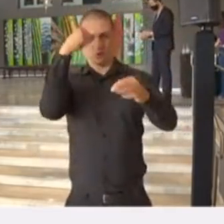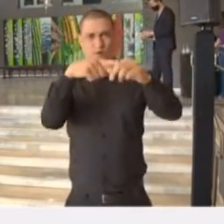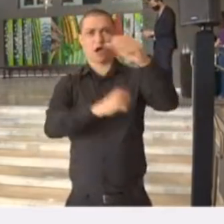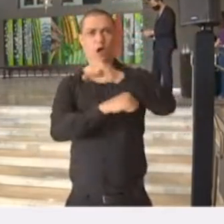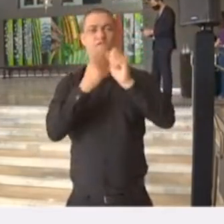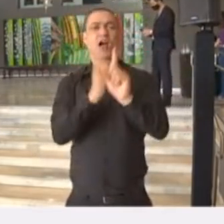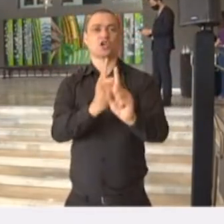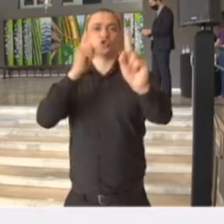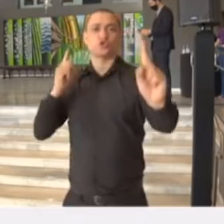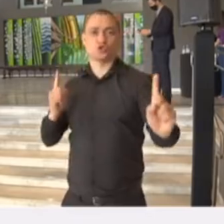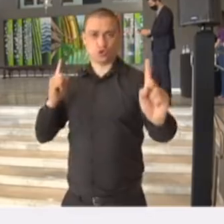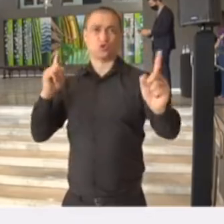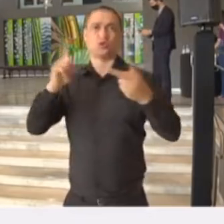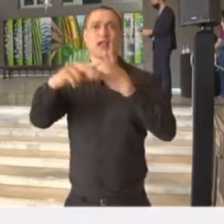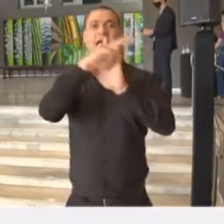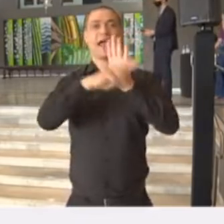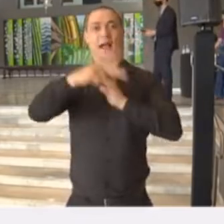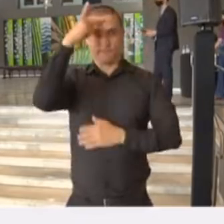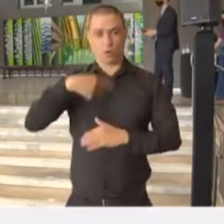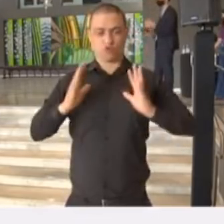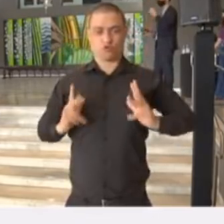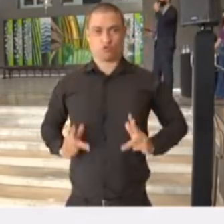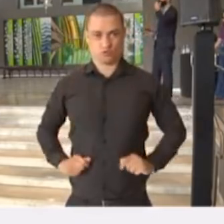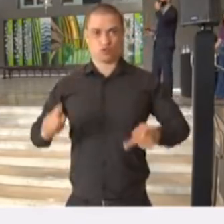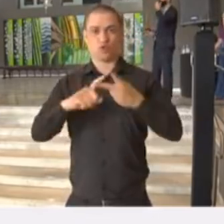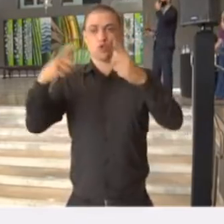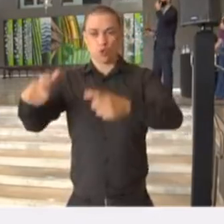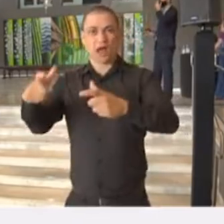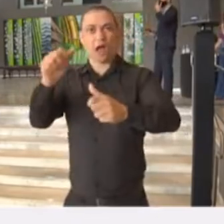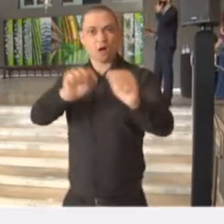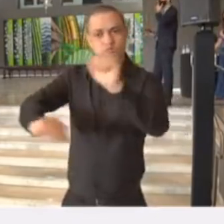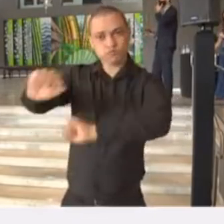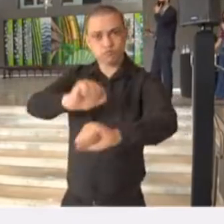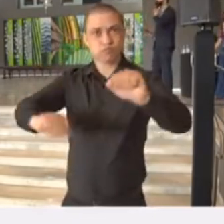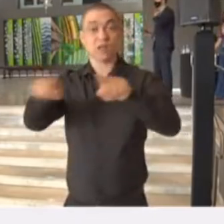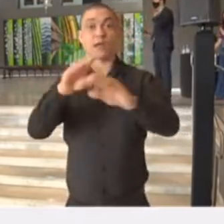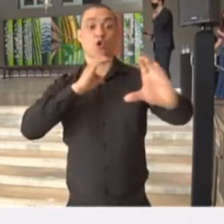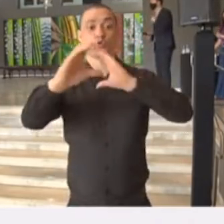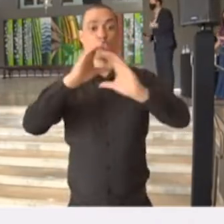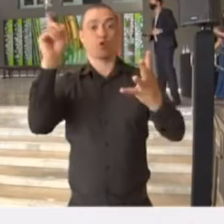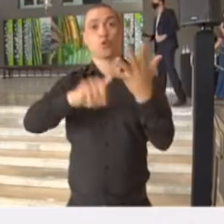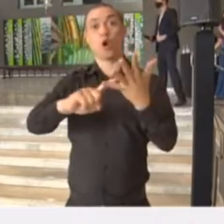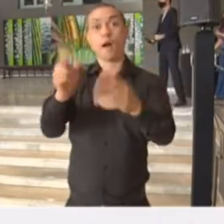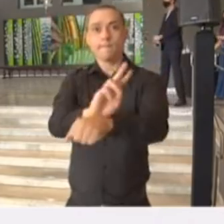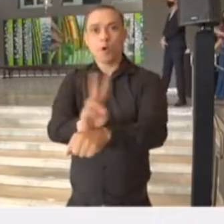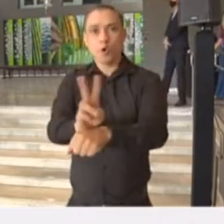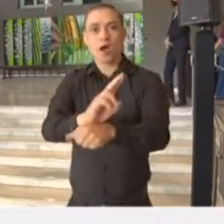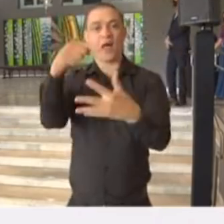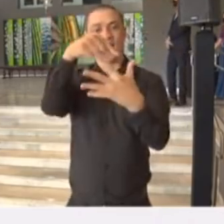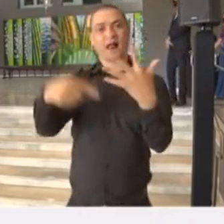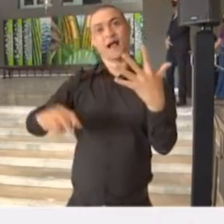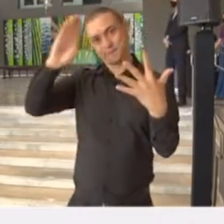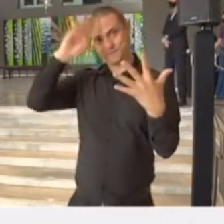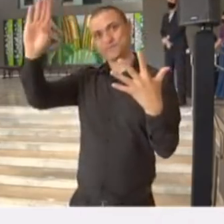social, que tem as regras para higiene pessoal, sanitização dos ambientes, a comunicação e o monitoramento, que são os pilares